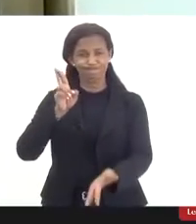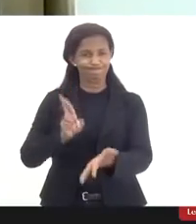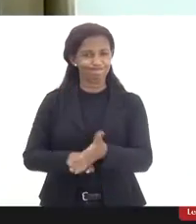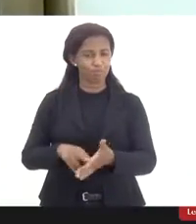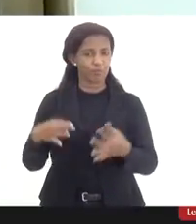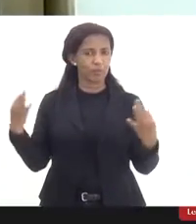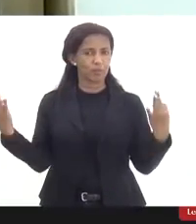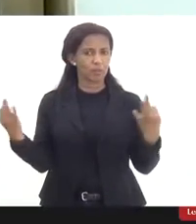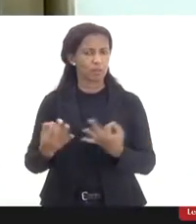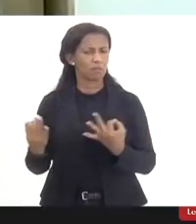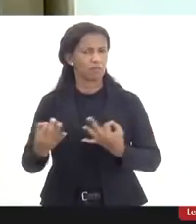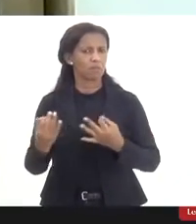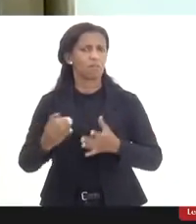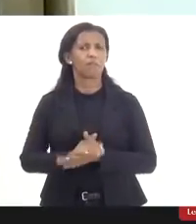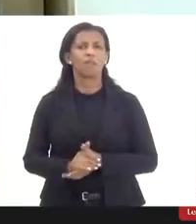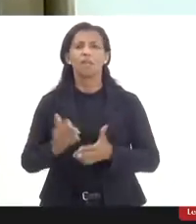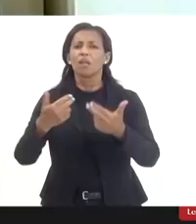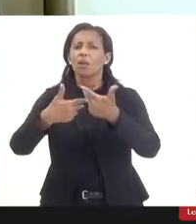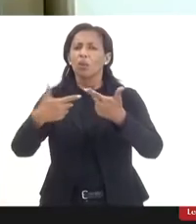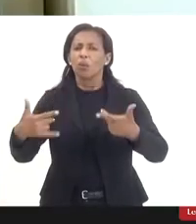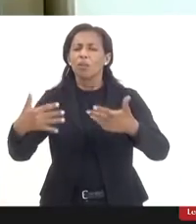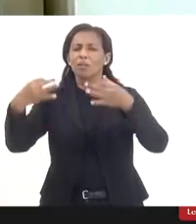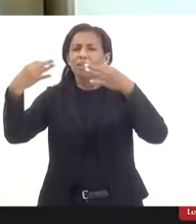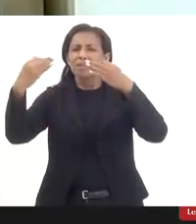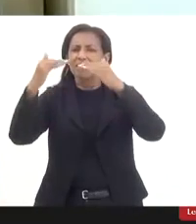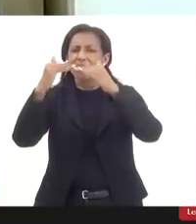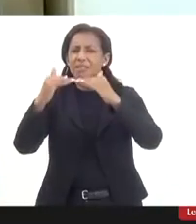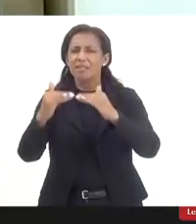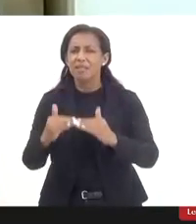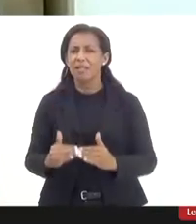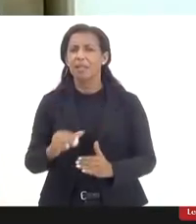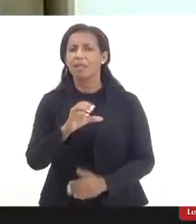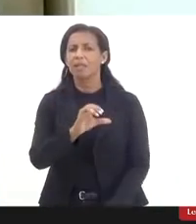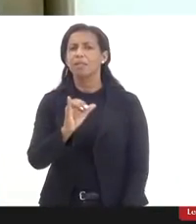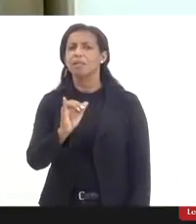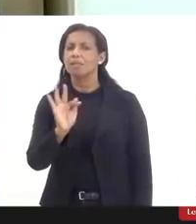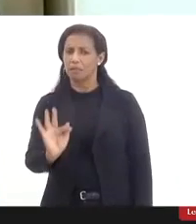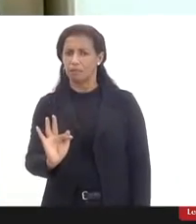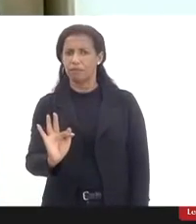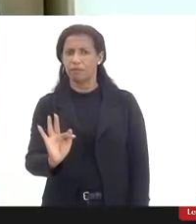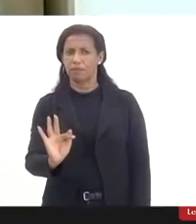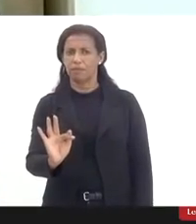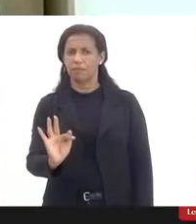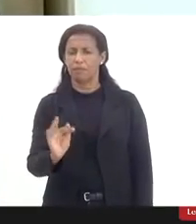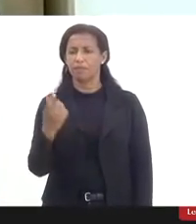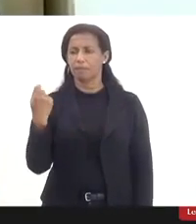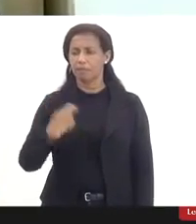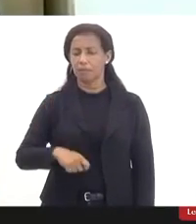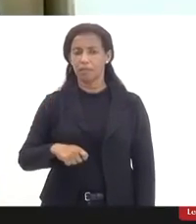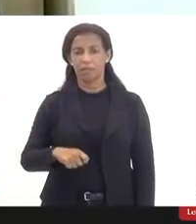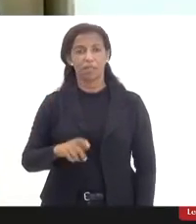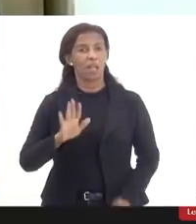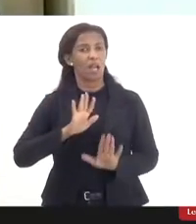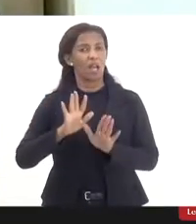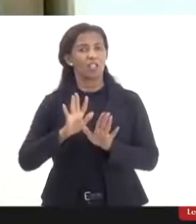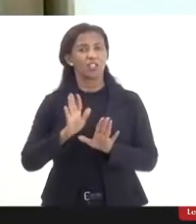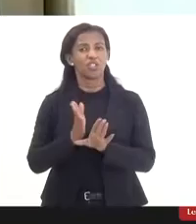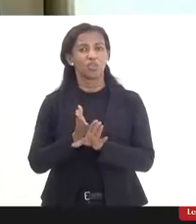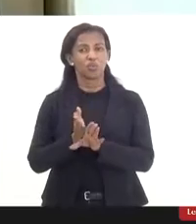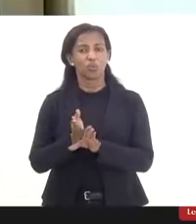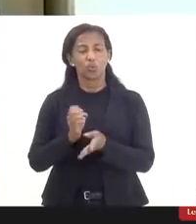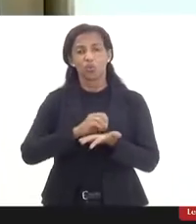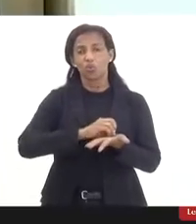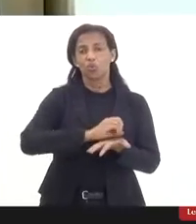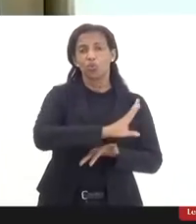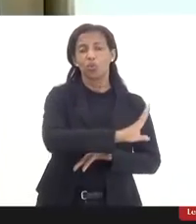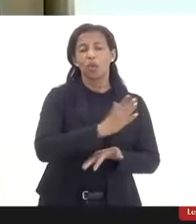perfeita razão que a coisa mais correta seria ter o CIF porque a gente não excluiria alguns casos que